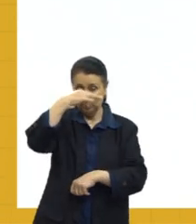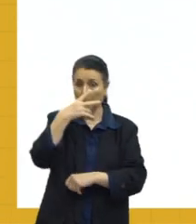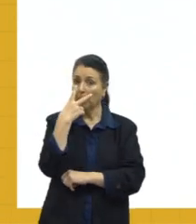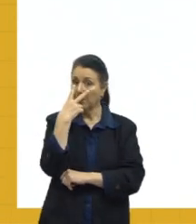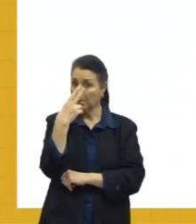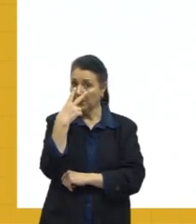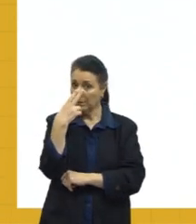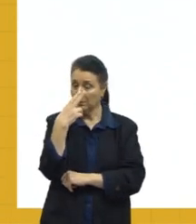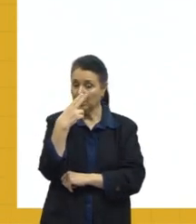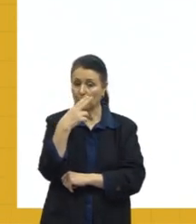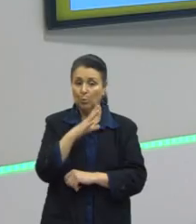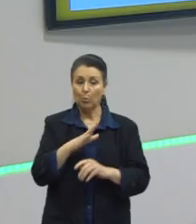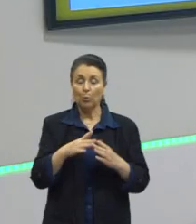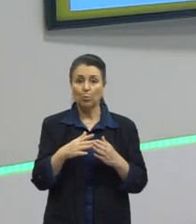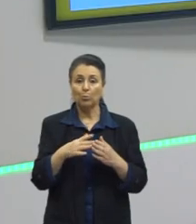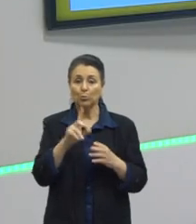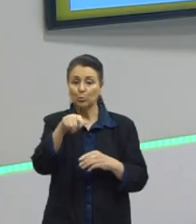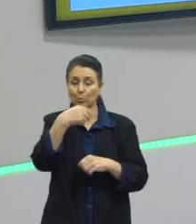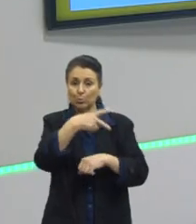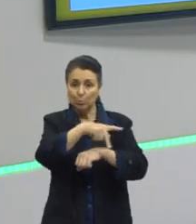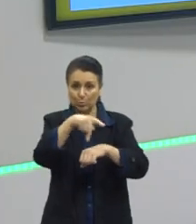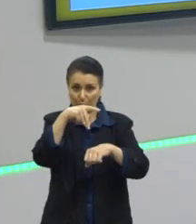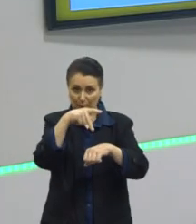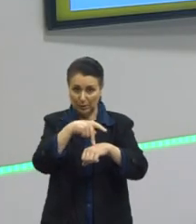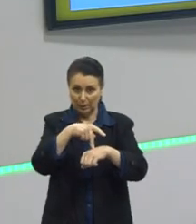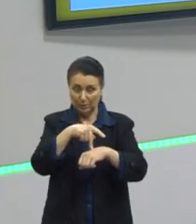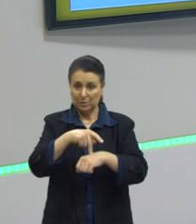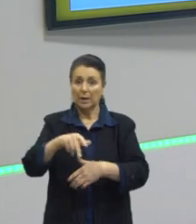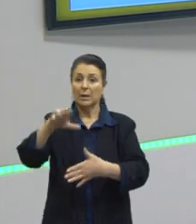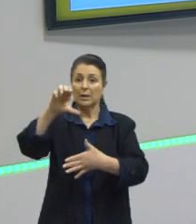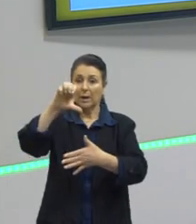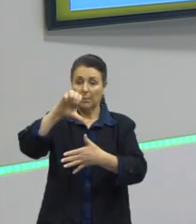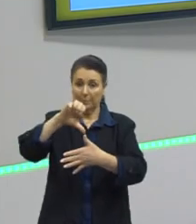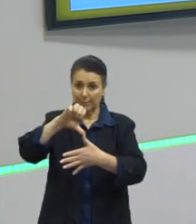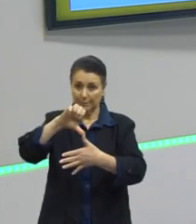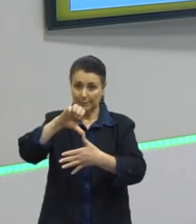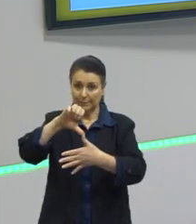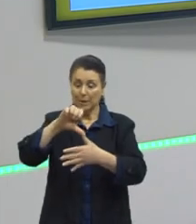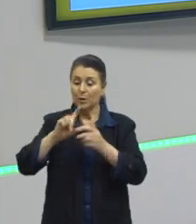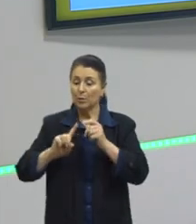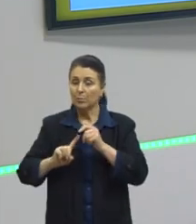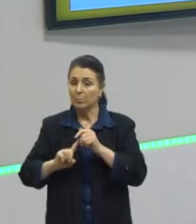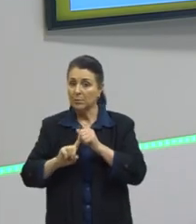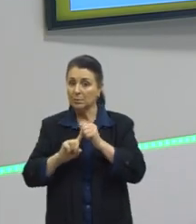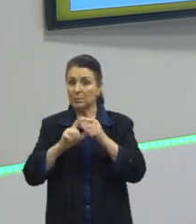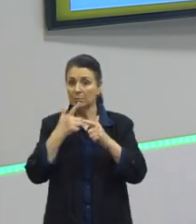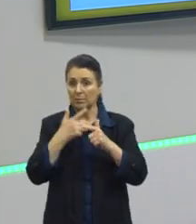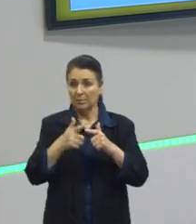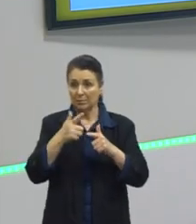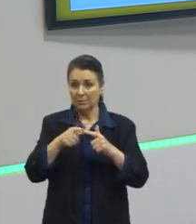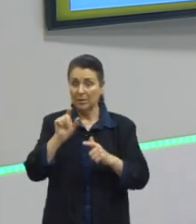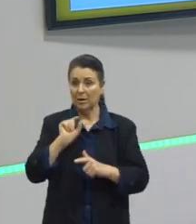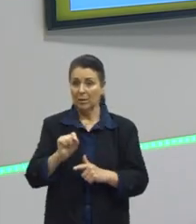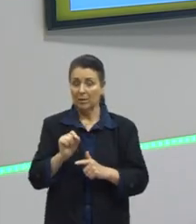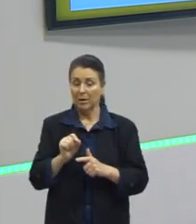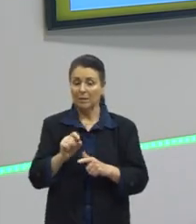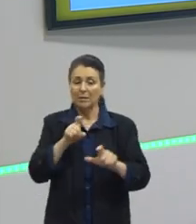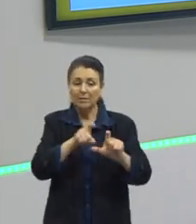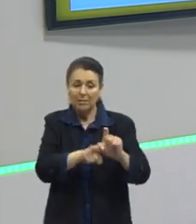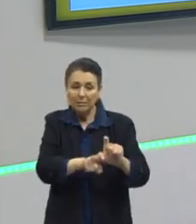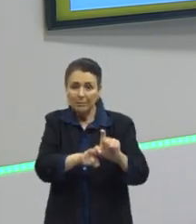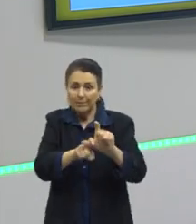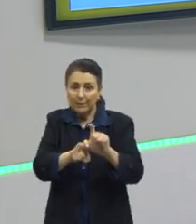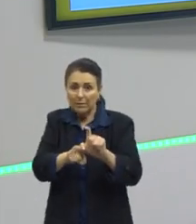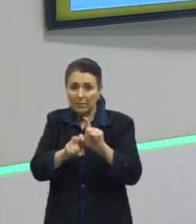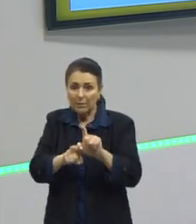os vizinhos aqui, nós, né, os sul-americanos, temos. Um principal deles, como eu falei para vocês, é essa dependência